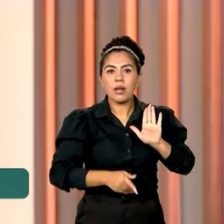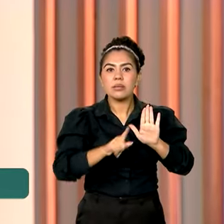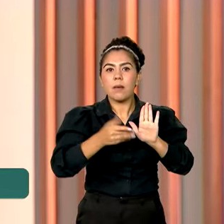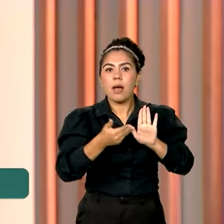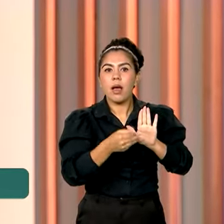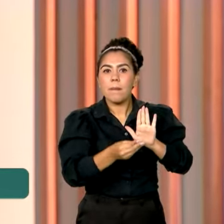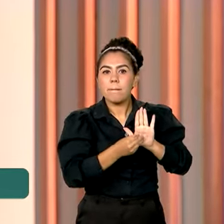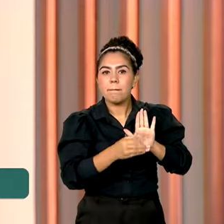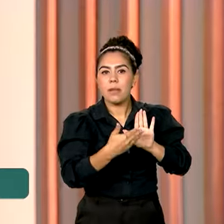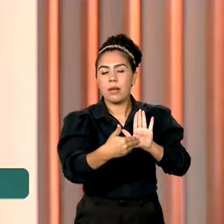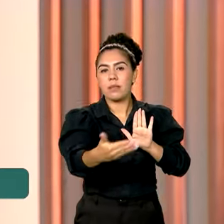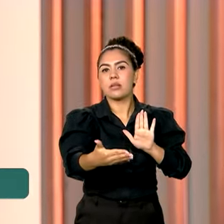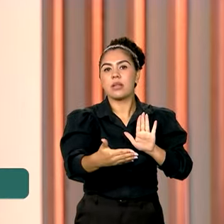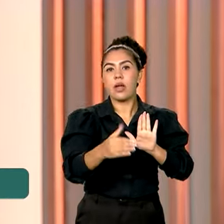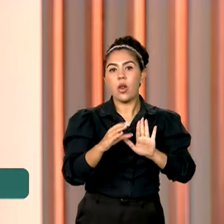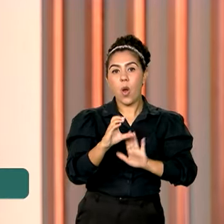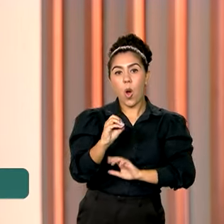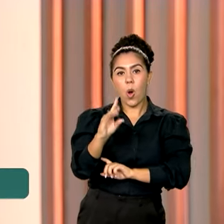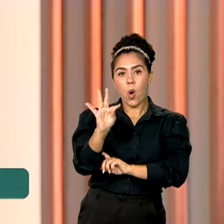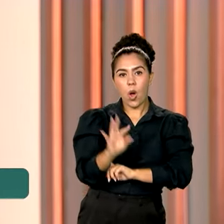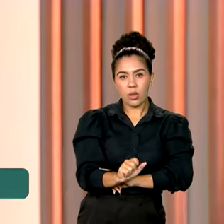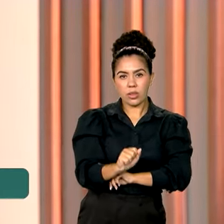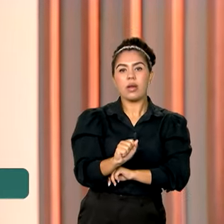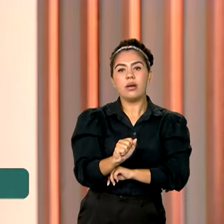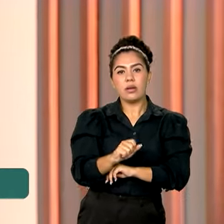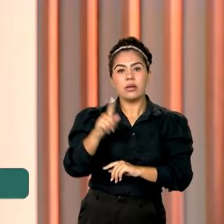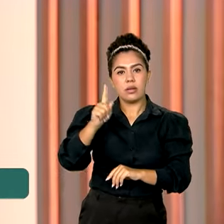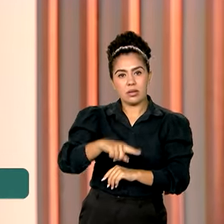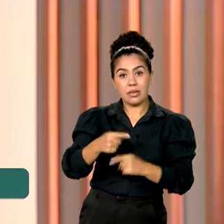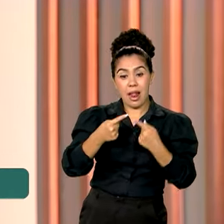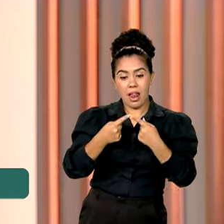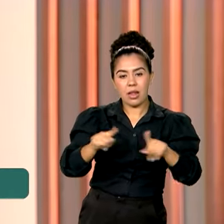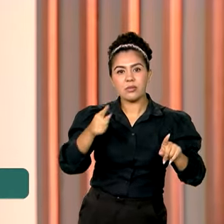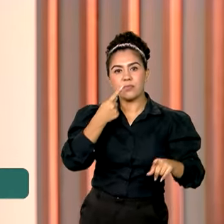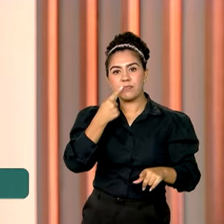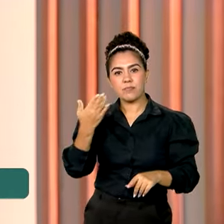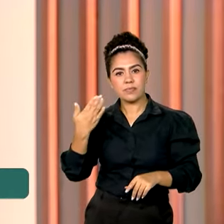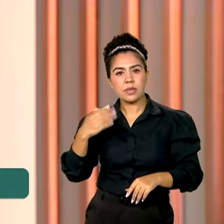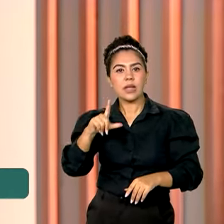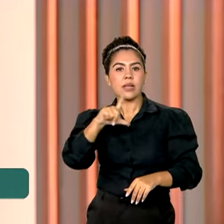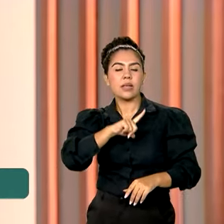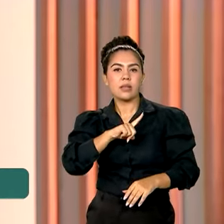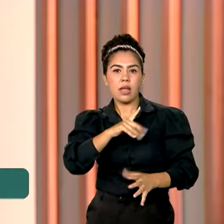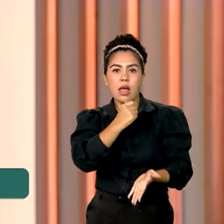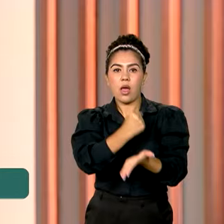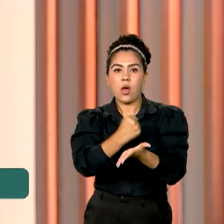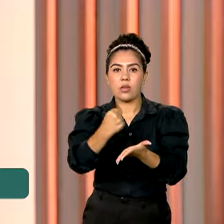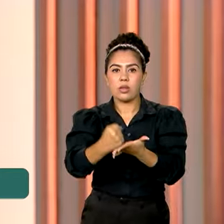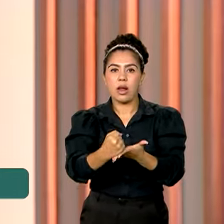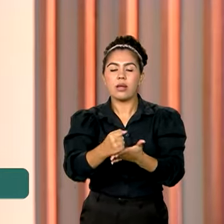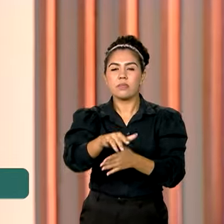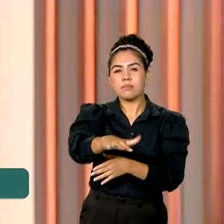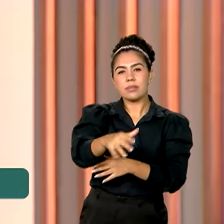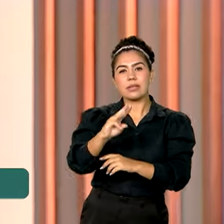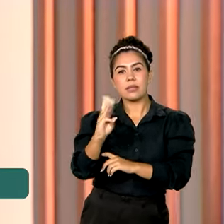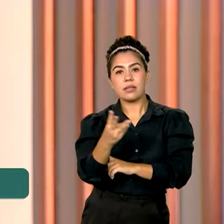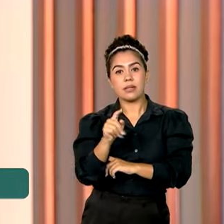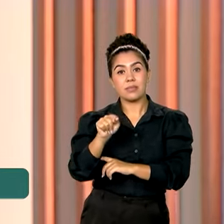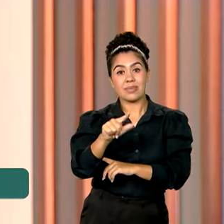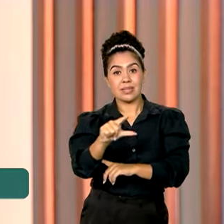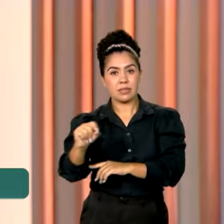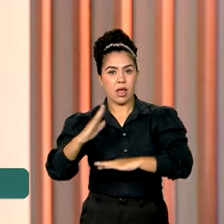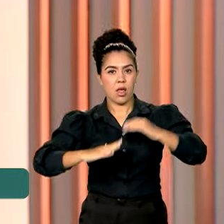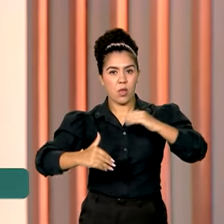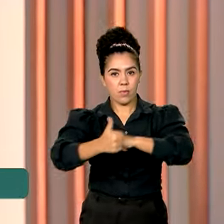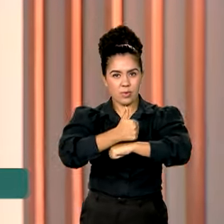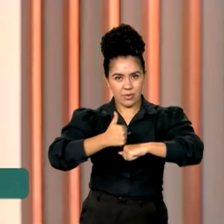cotas. Um novo edital do programa acaba de ser lançado, prevendo aí a contratação de 3.100 profissionais.